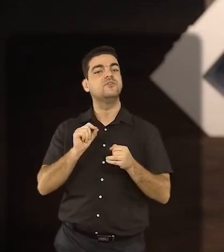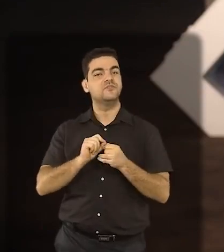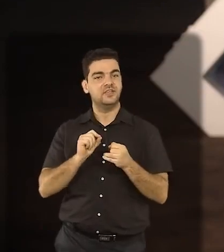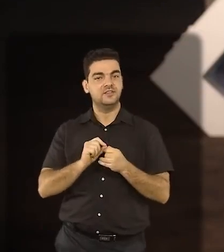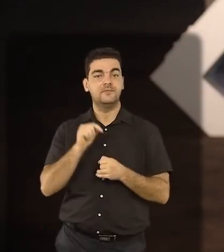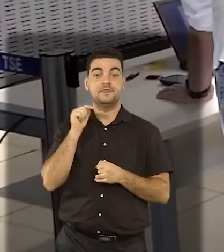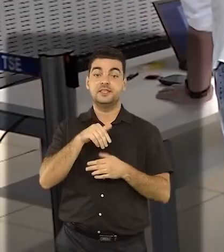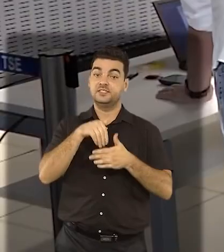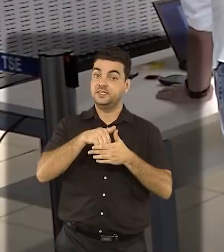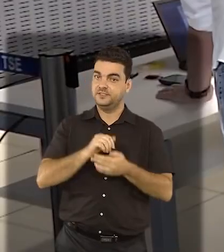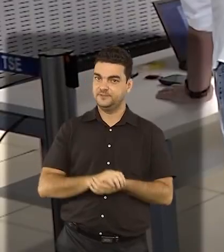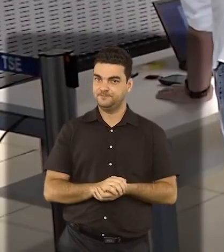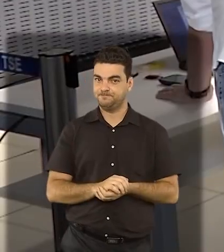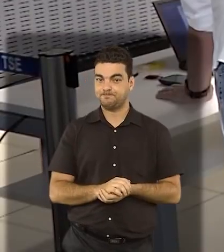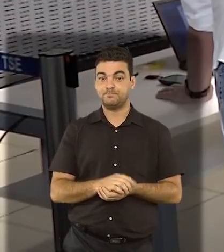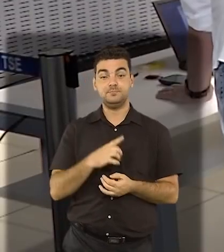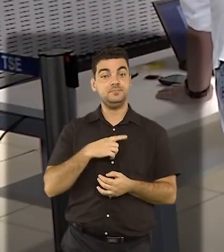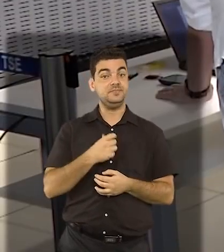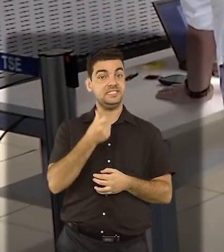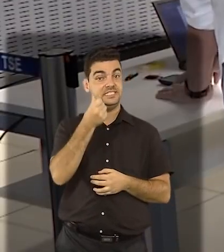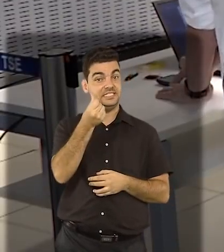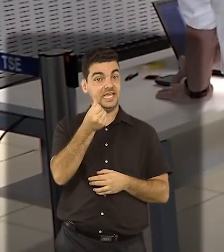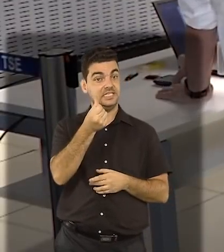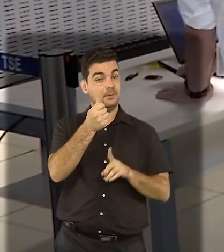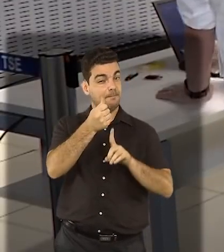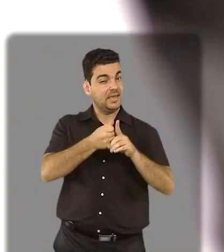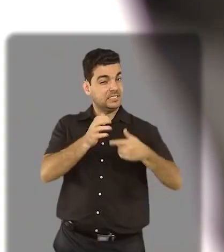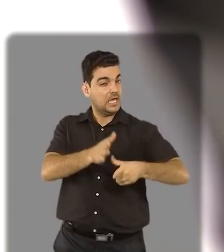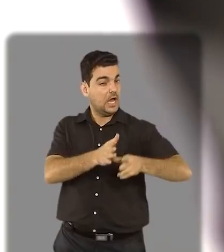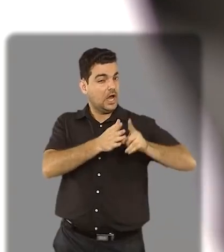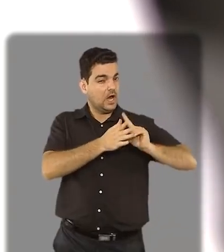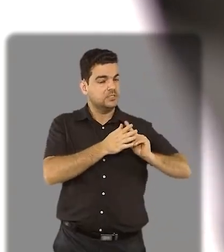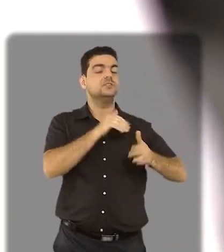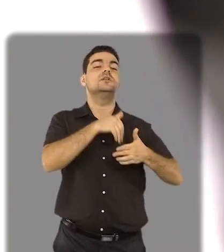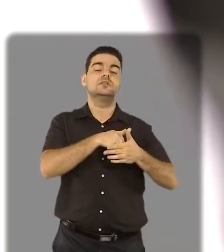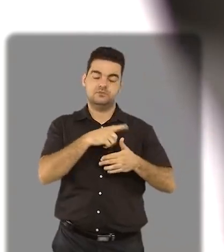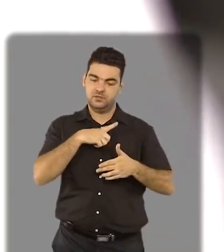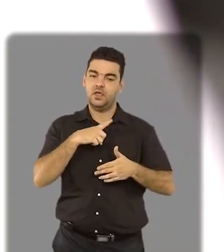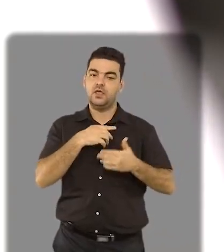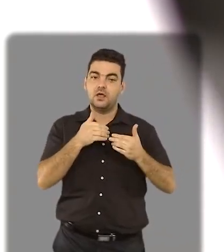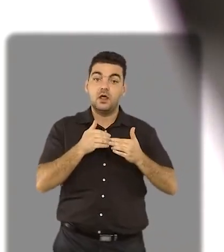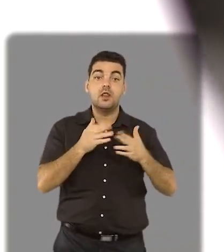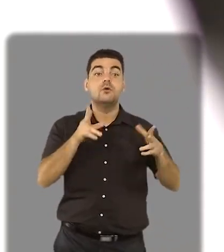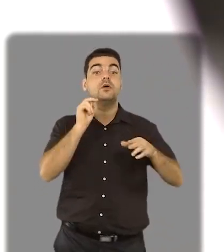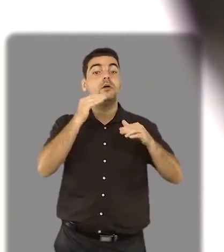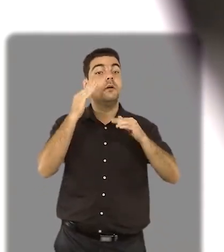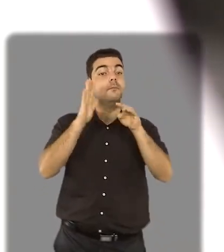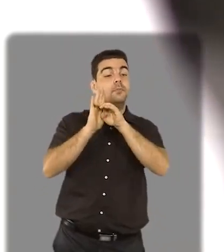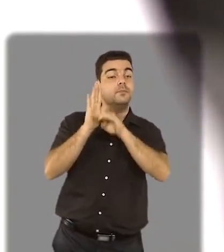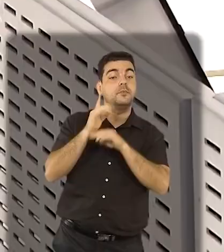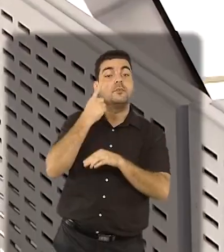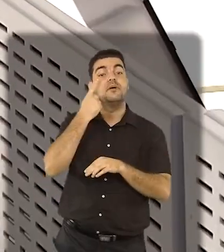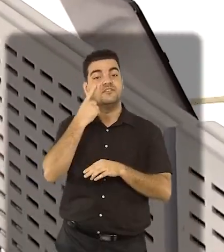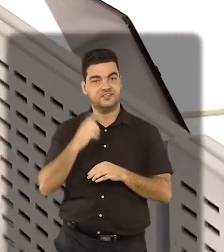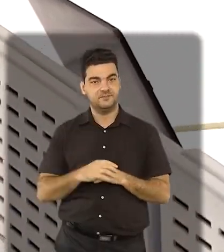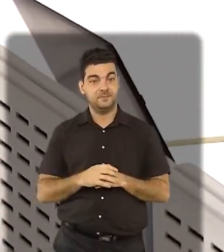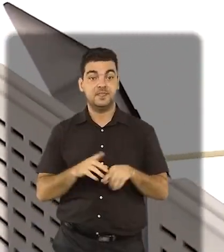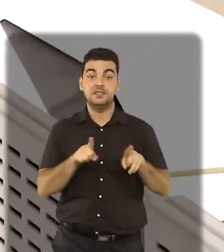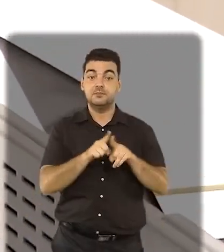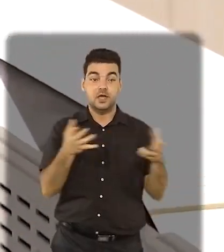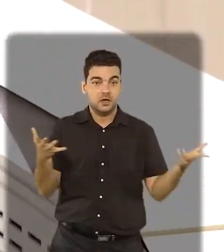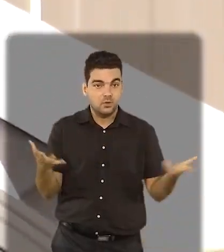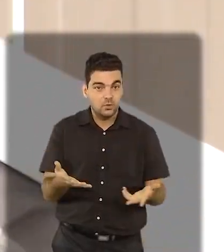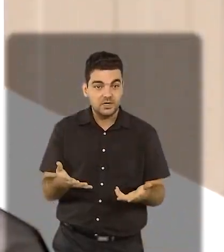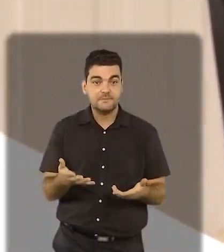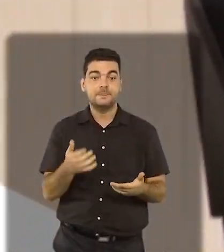usados na eleição. Seis meses antes da eleição, acontece a abertura dos programas eleitorais. Nessa fase,